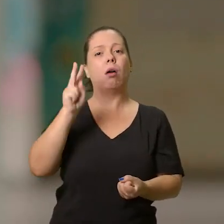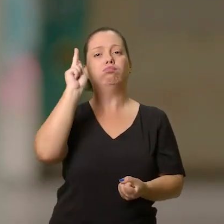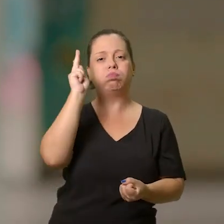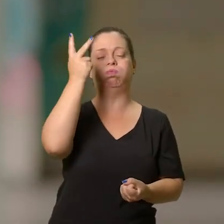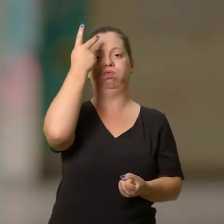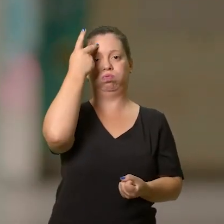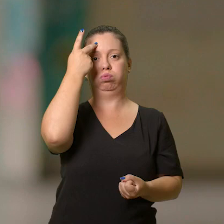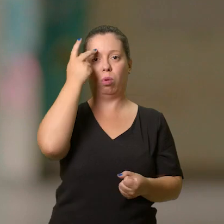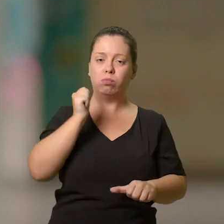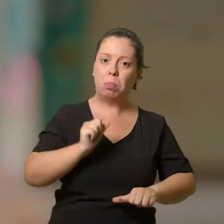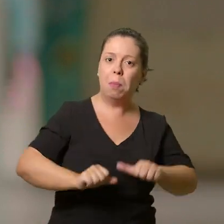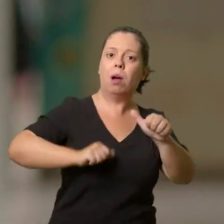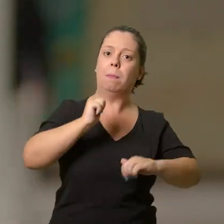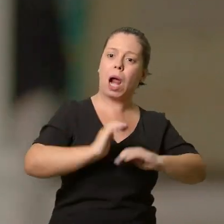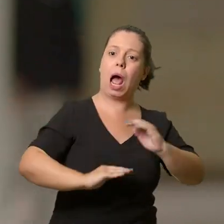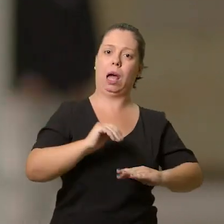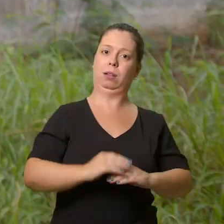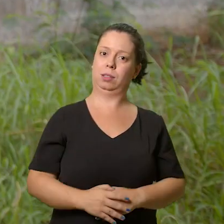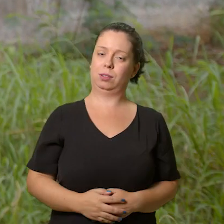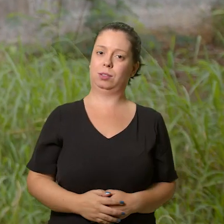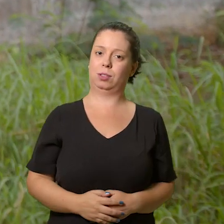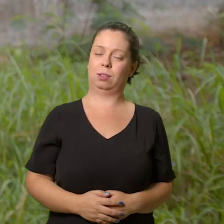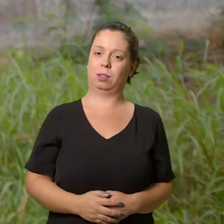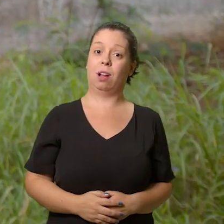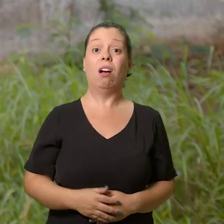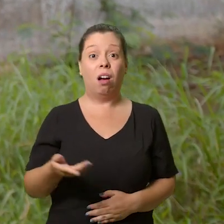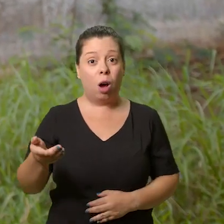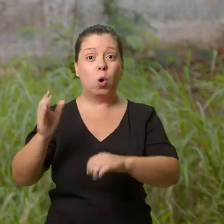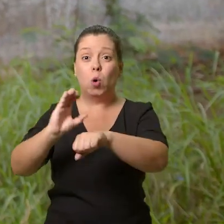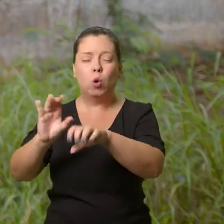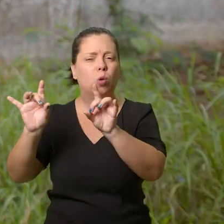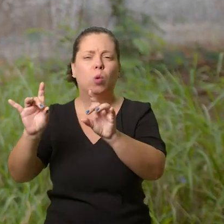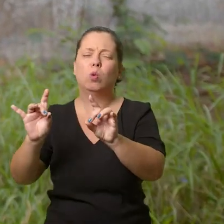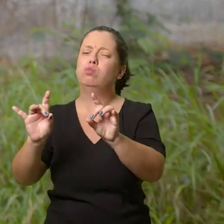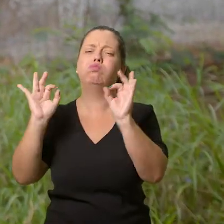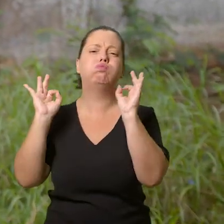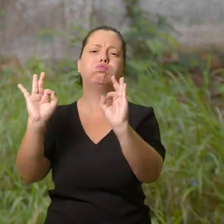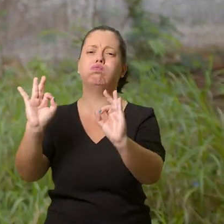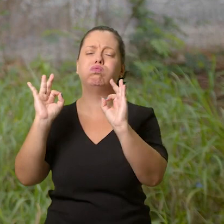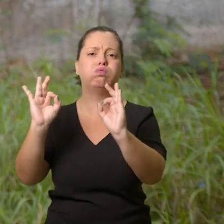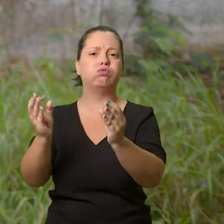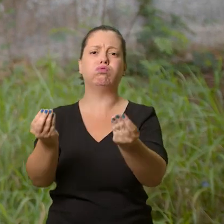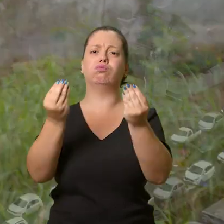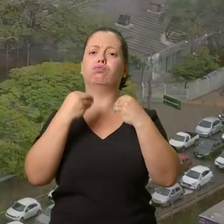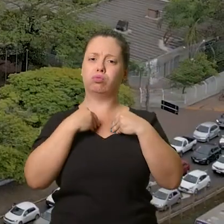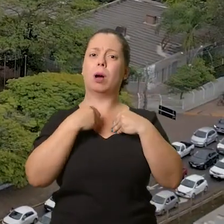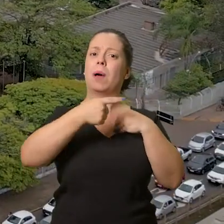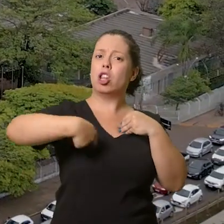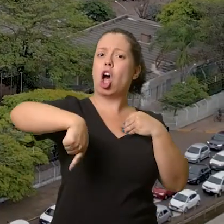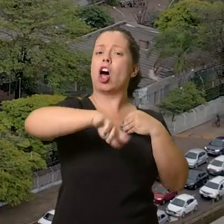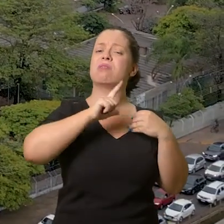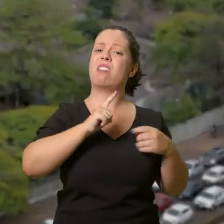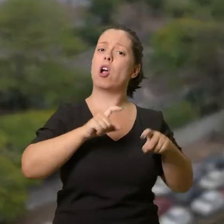esse aprendizado deles e transformar em realidade. E esse curso técnico é tudo de bom que veio para nós